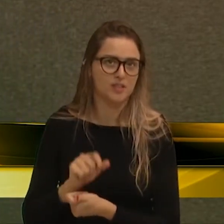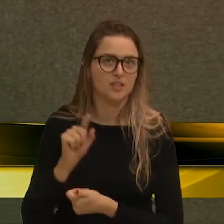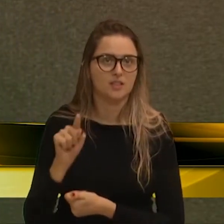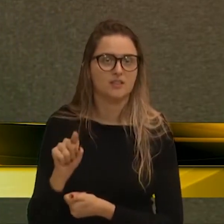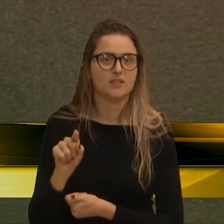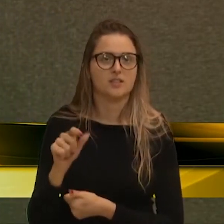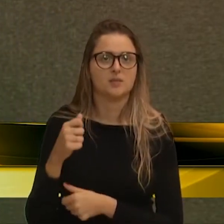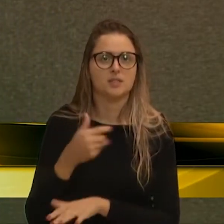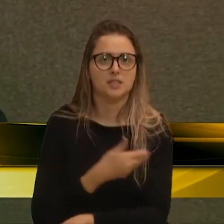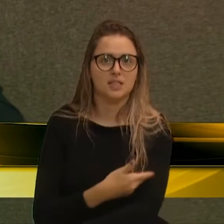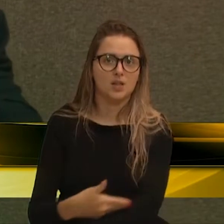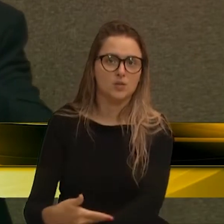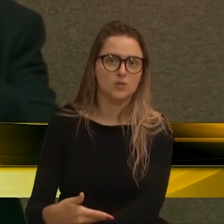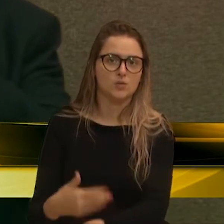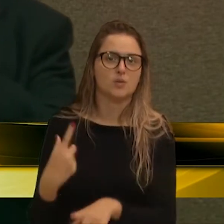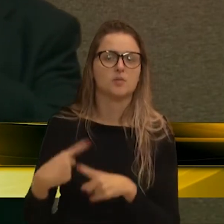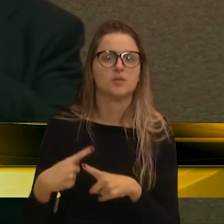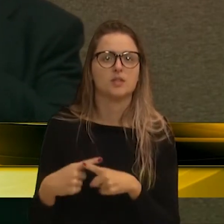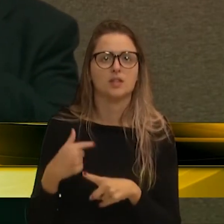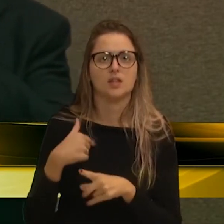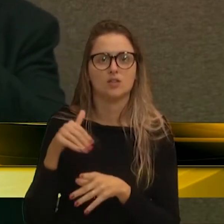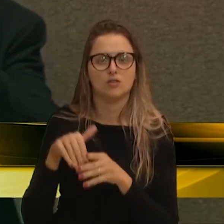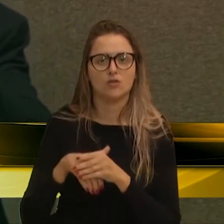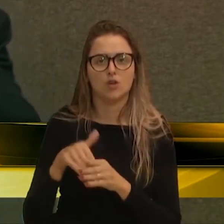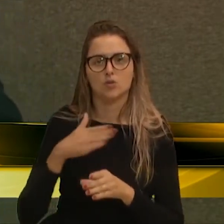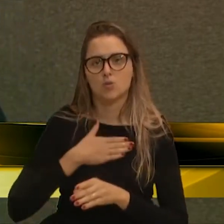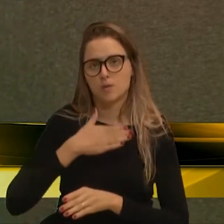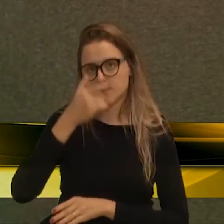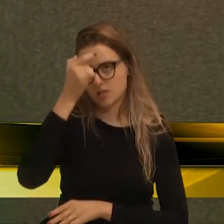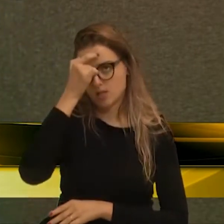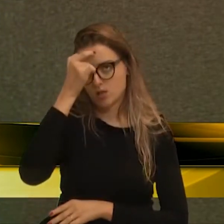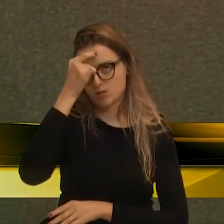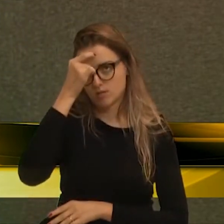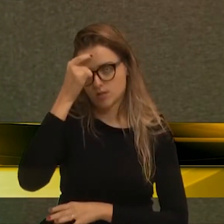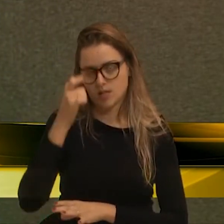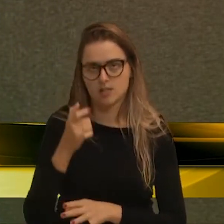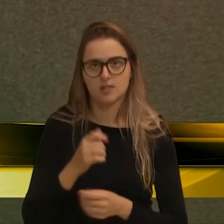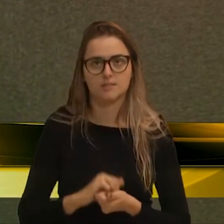se acostume, porque eu aqui, eu voto com a minha consciência, bem tranquilo.